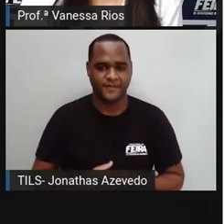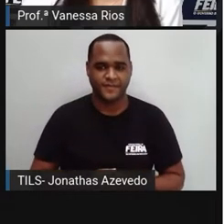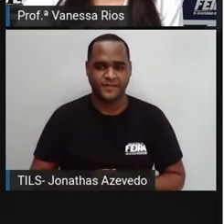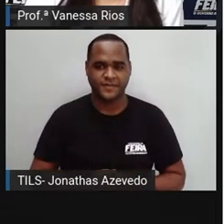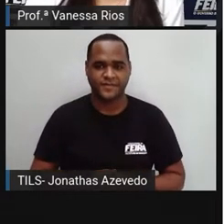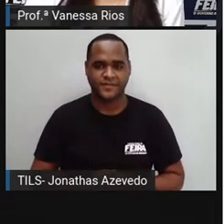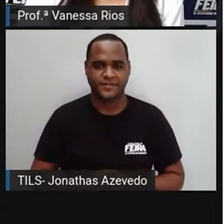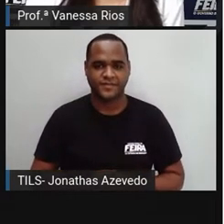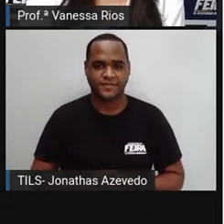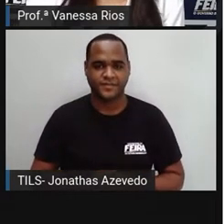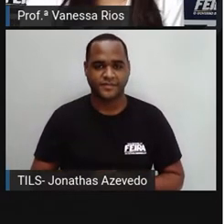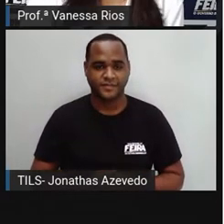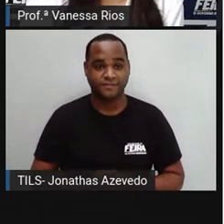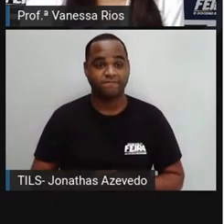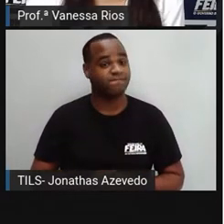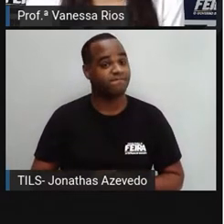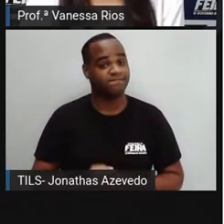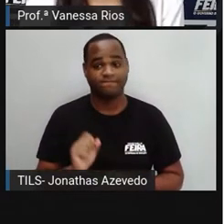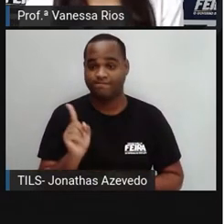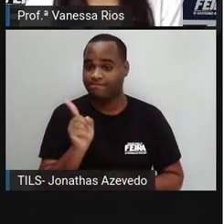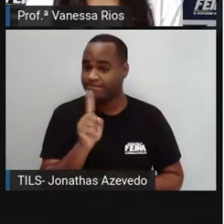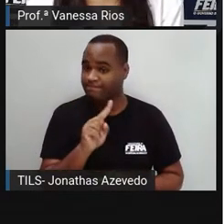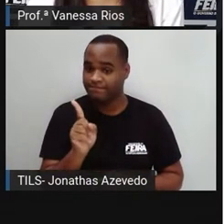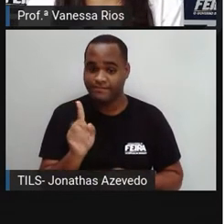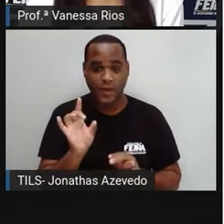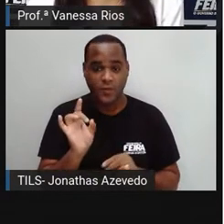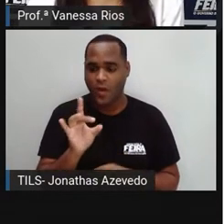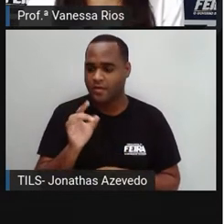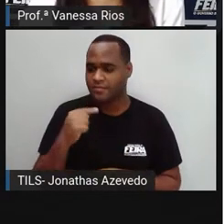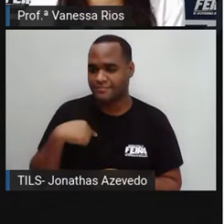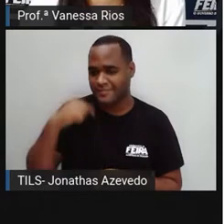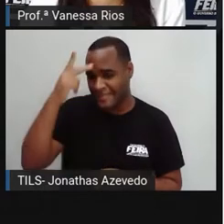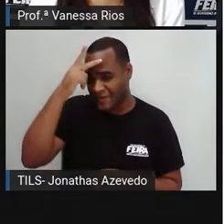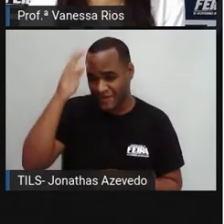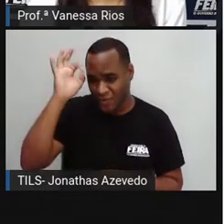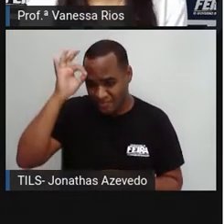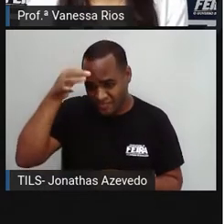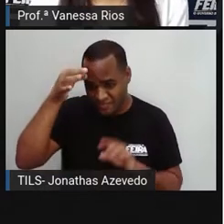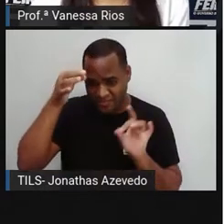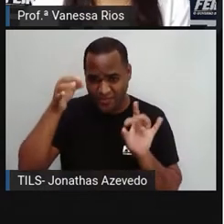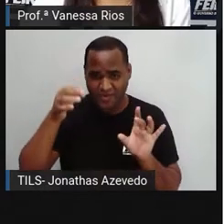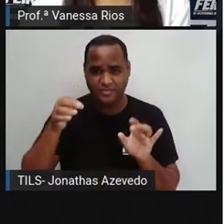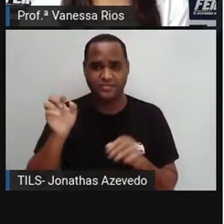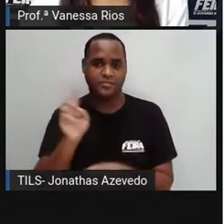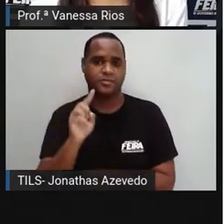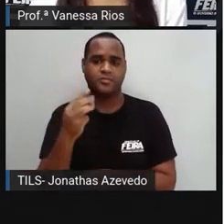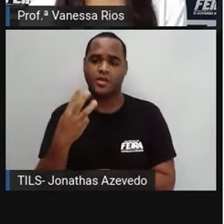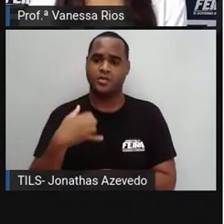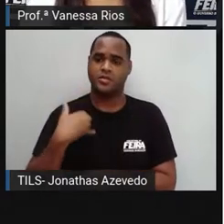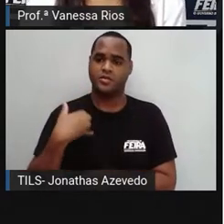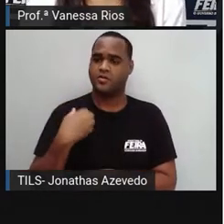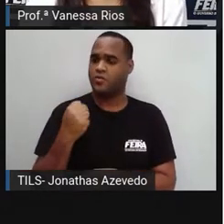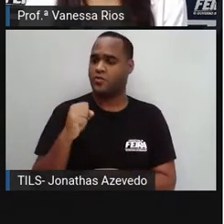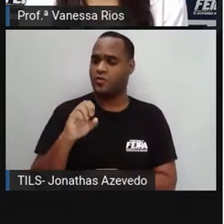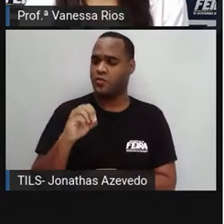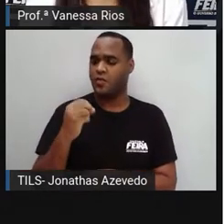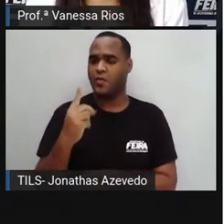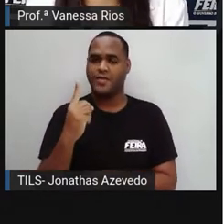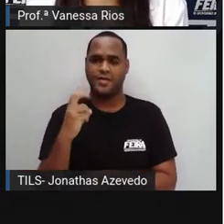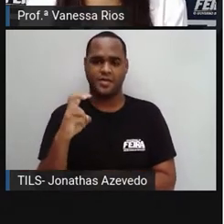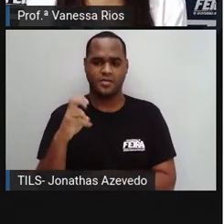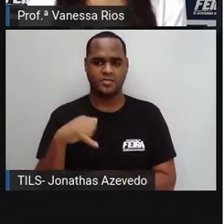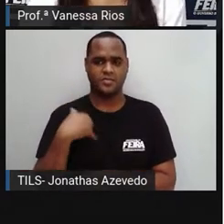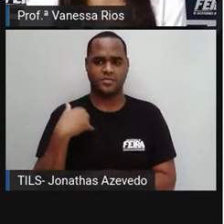E aí a PRO pergunta, né? Não é só para adultos, né? Não, olha só. Aos 3, 8 ou 15